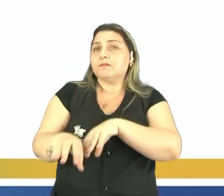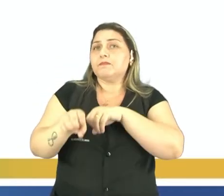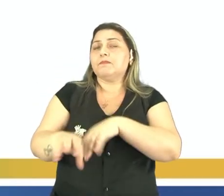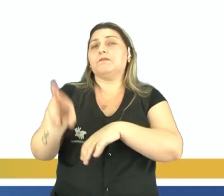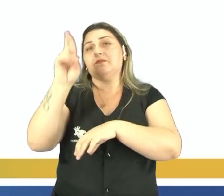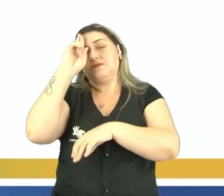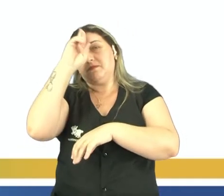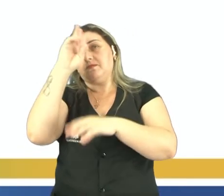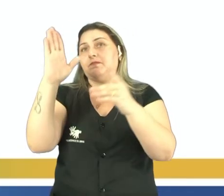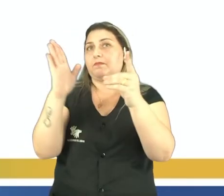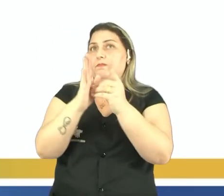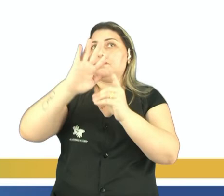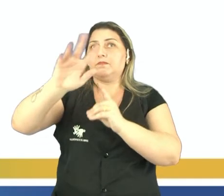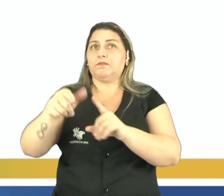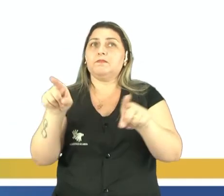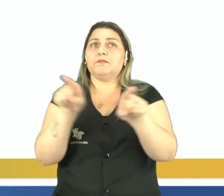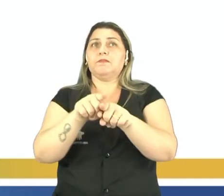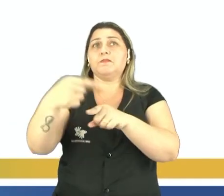-brasileira e